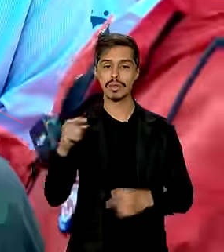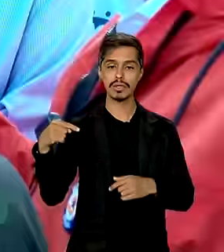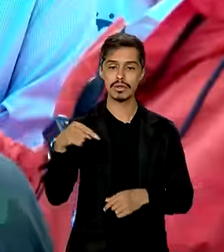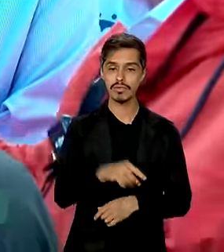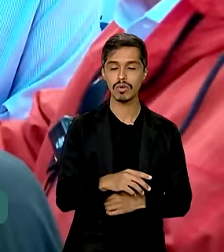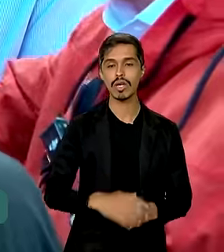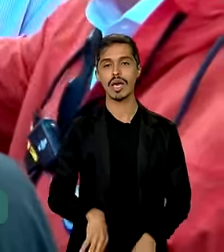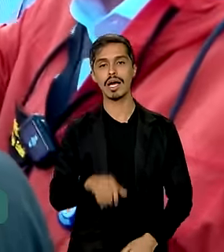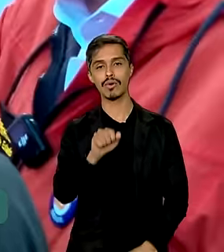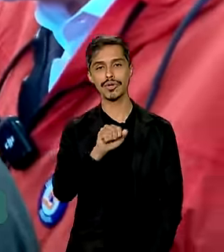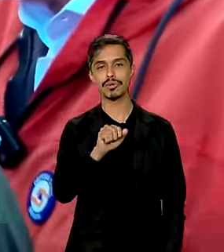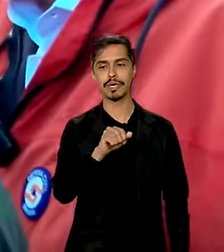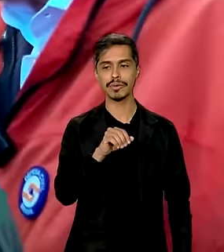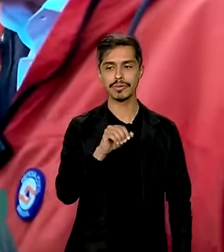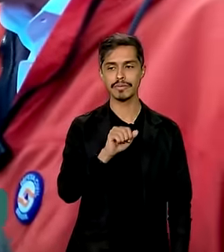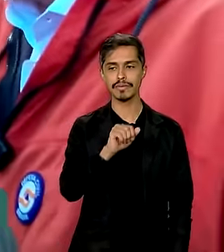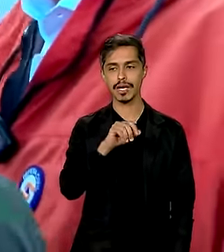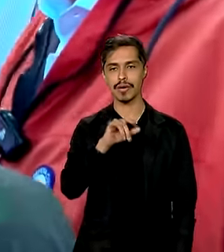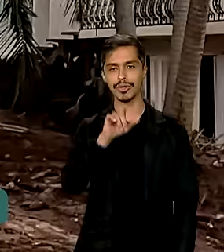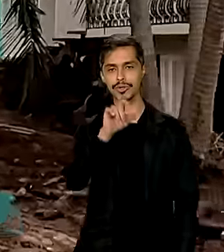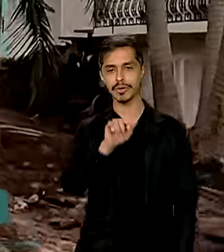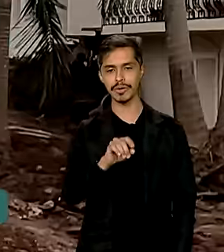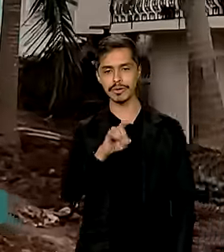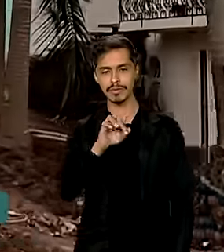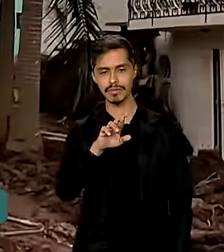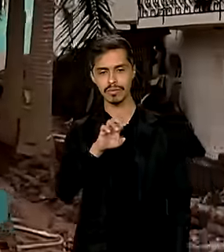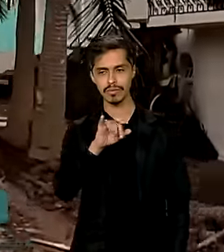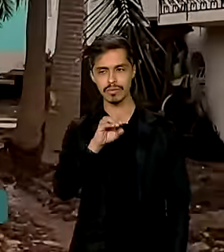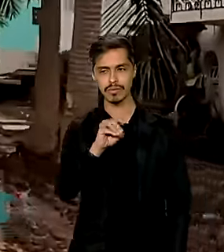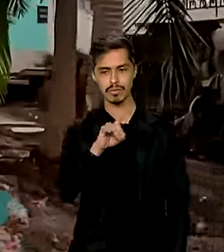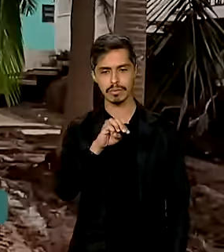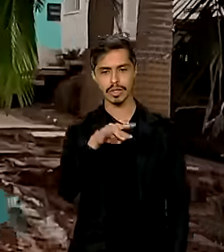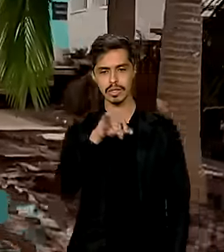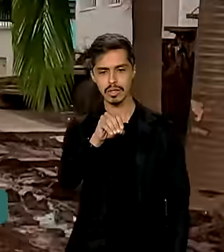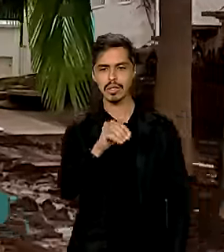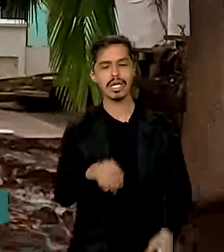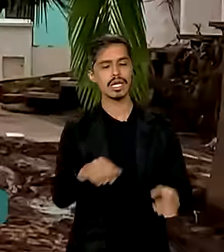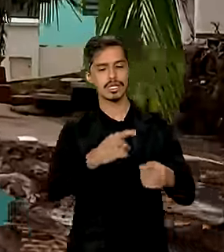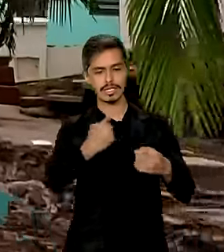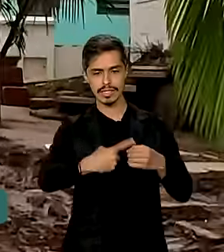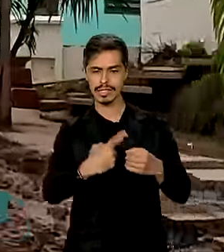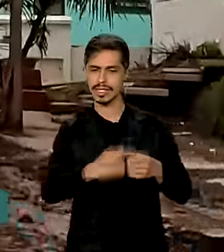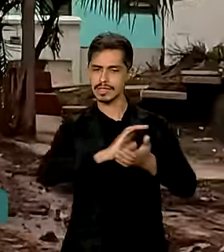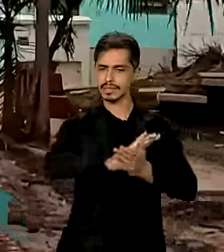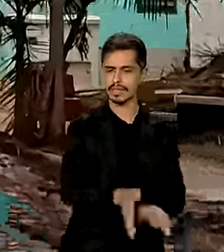meio. Com quase 22 mil habitantes, a cidade também foi destruída.